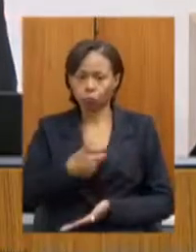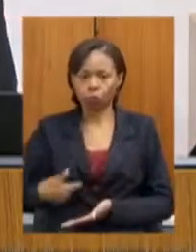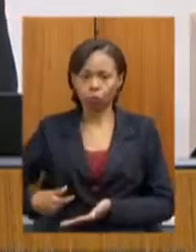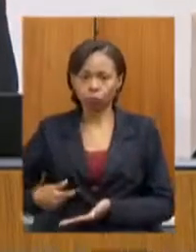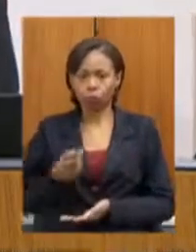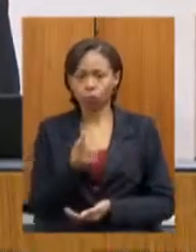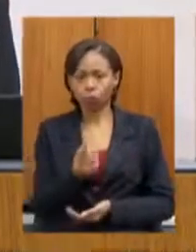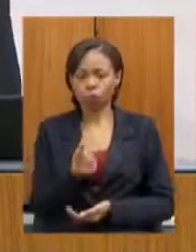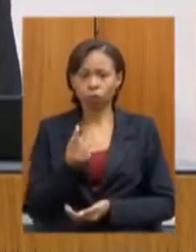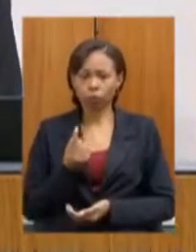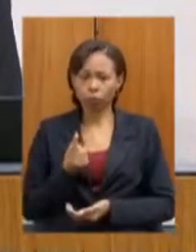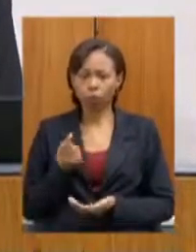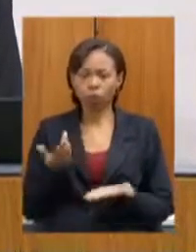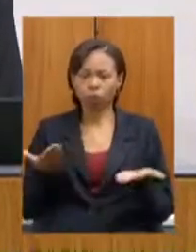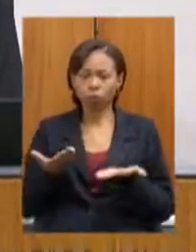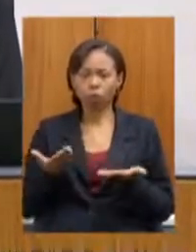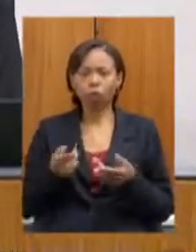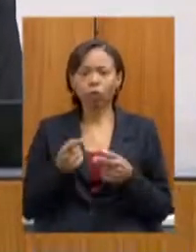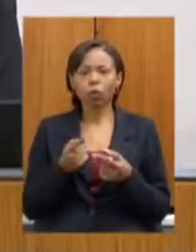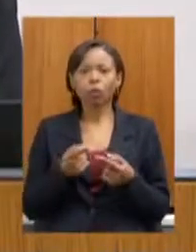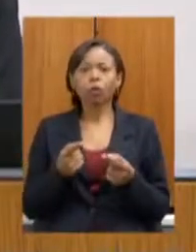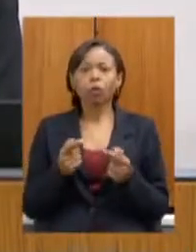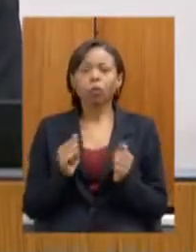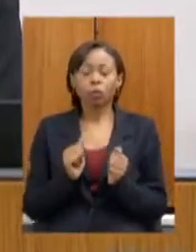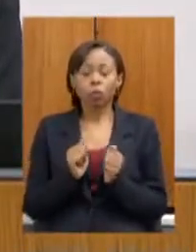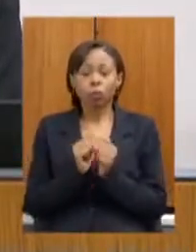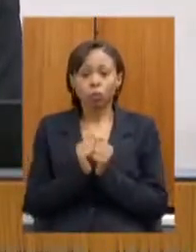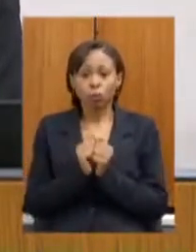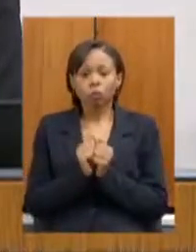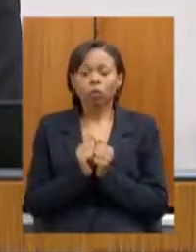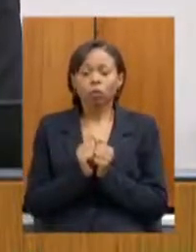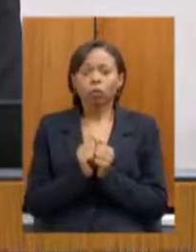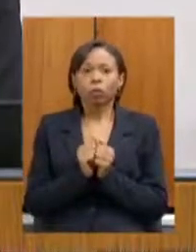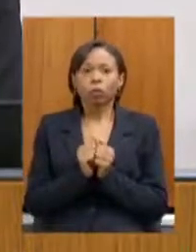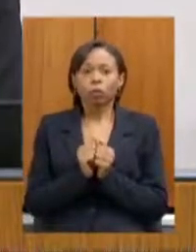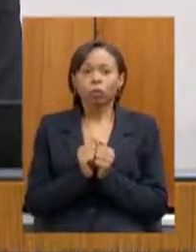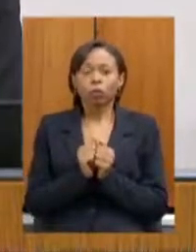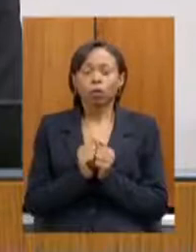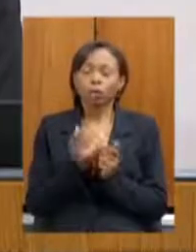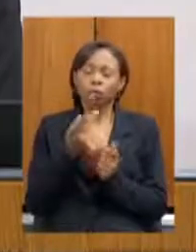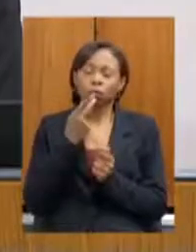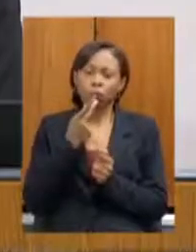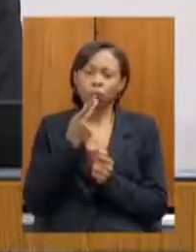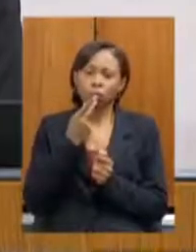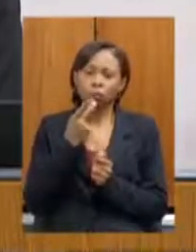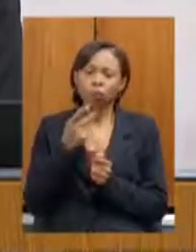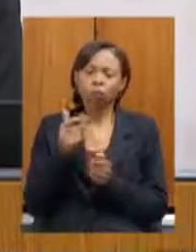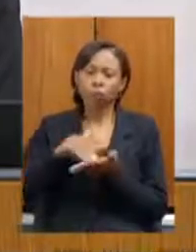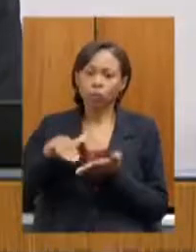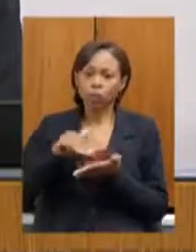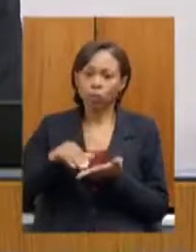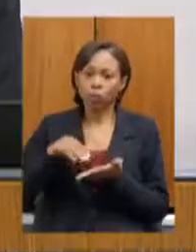presente, acompanhando a fala do nosso secretário Fernando Marcato.